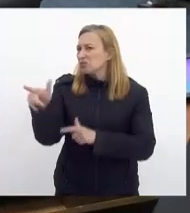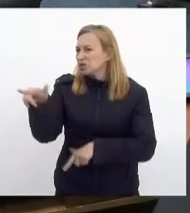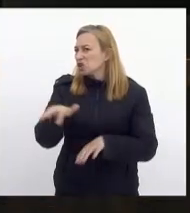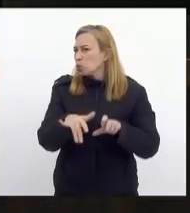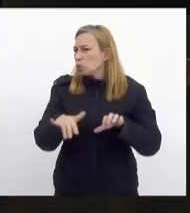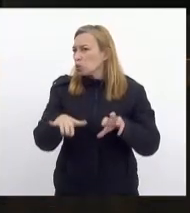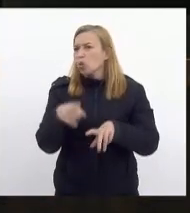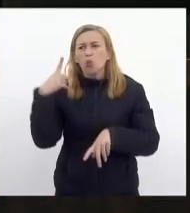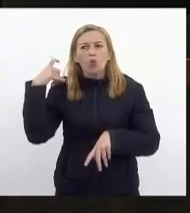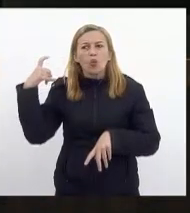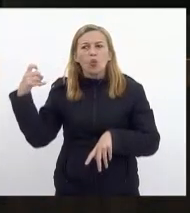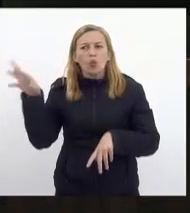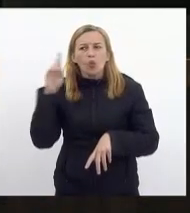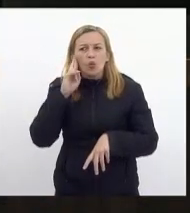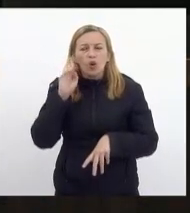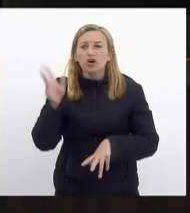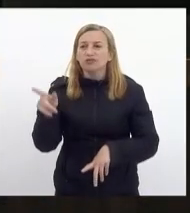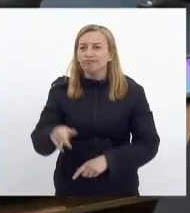sem áudio.